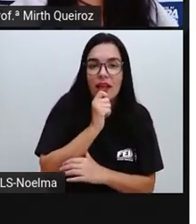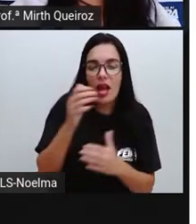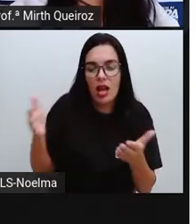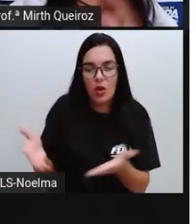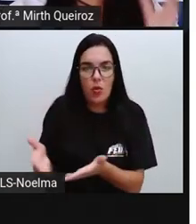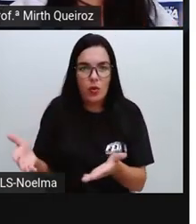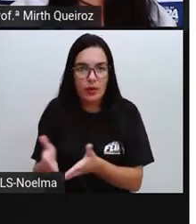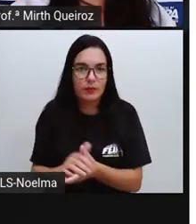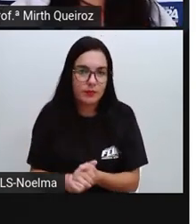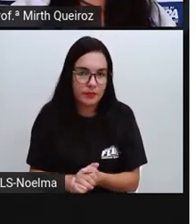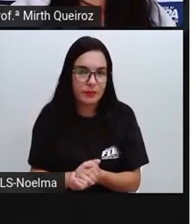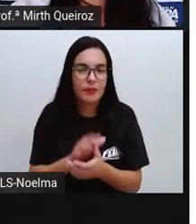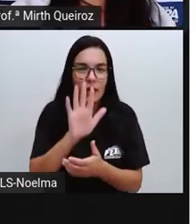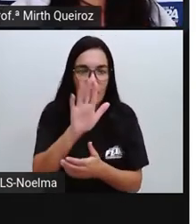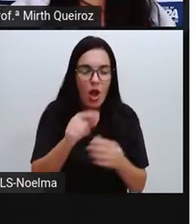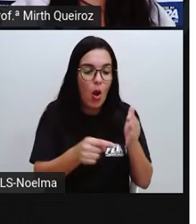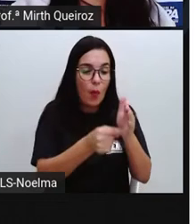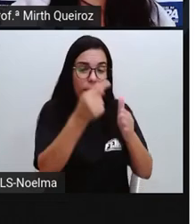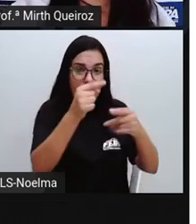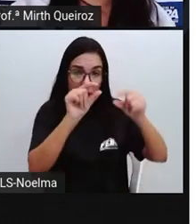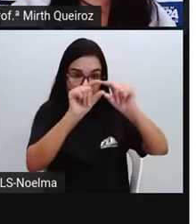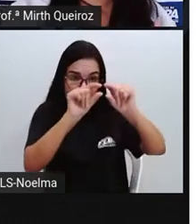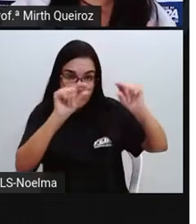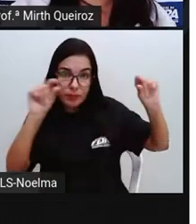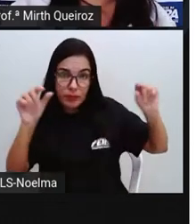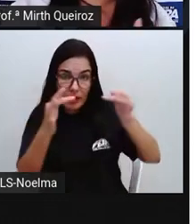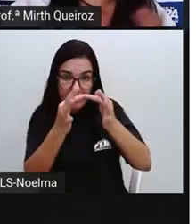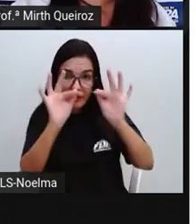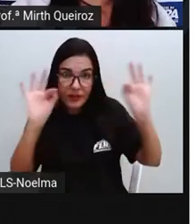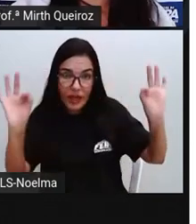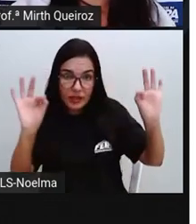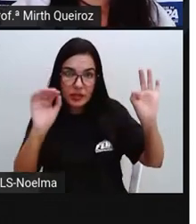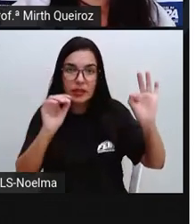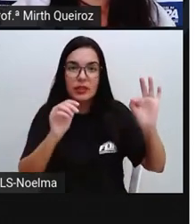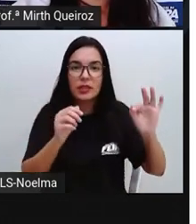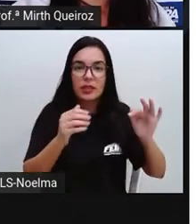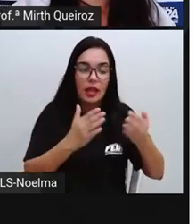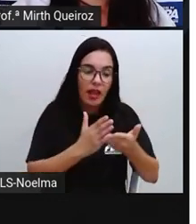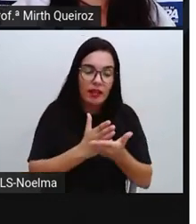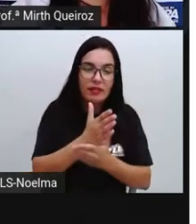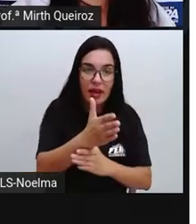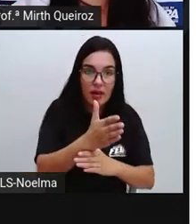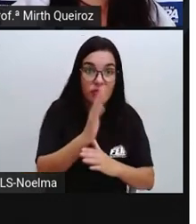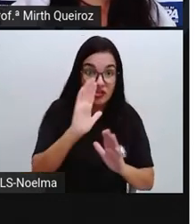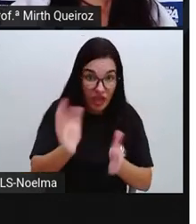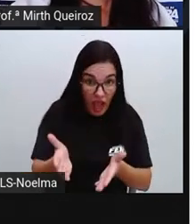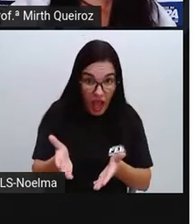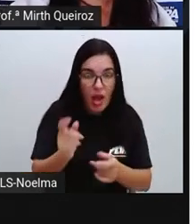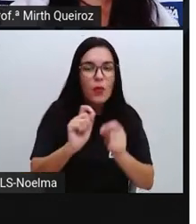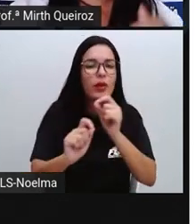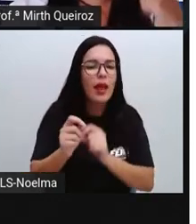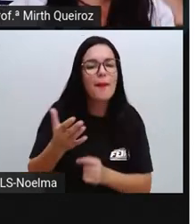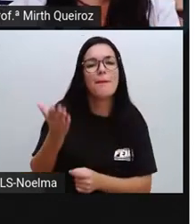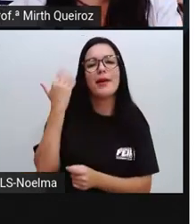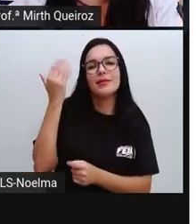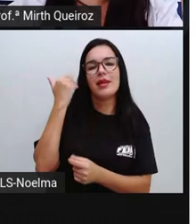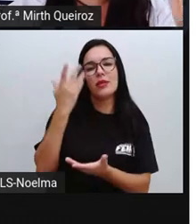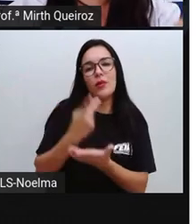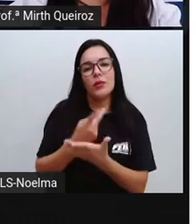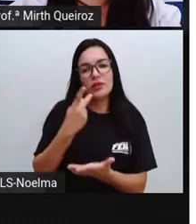algo que já aconteceu, certo? Os alunos entraram agora. Os alunos